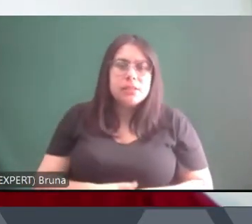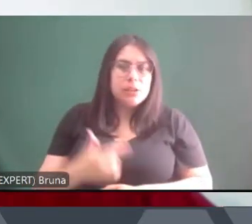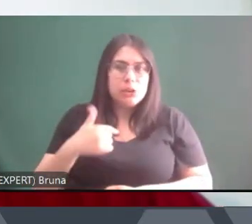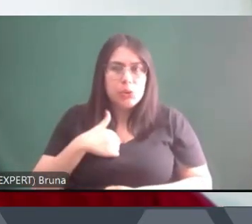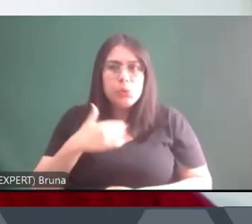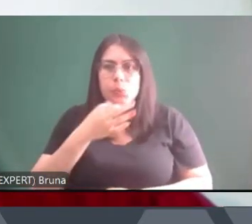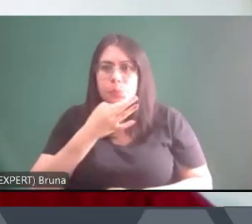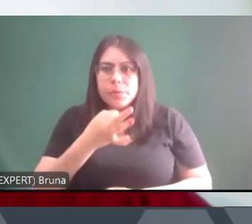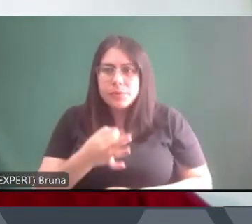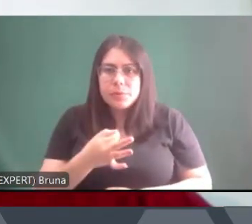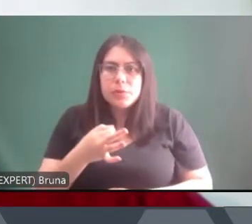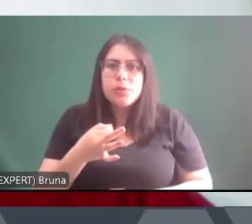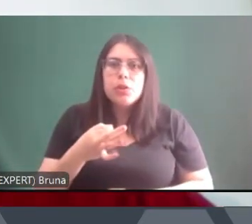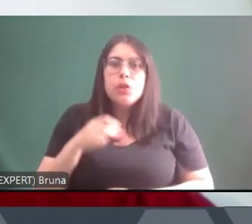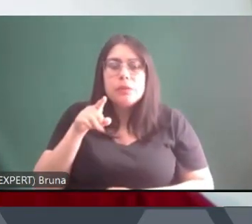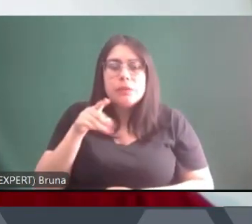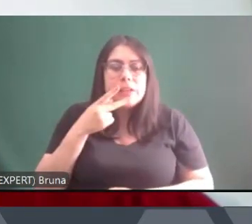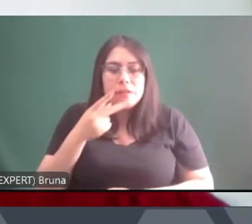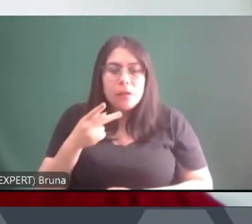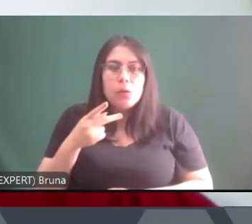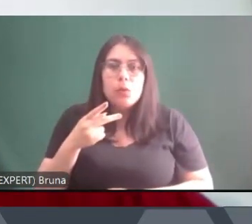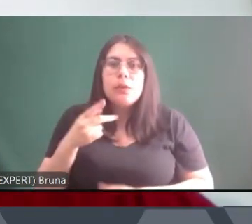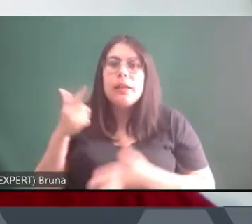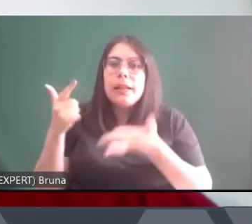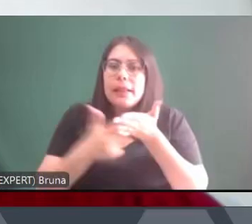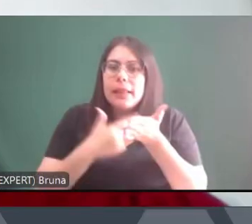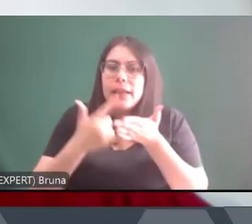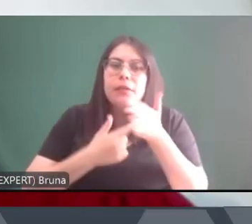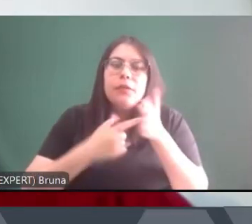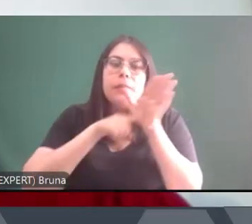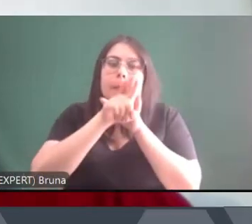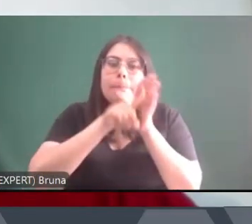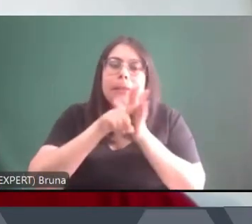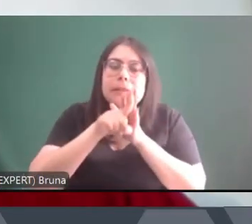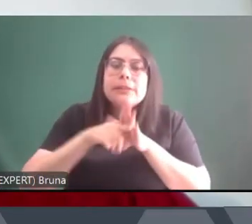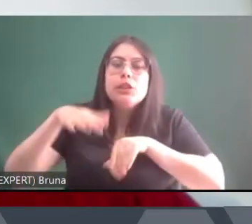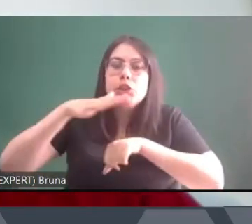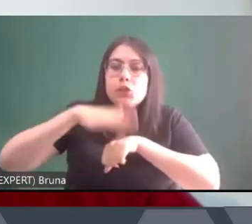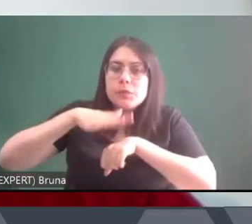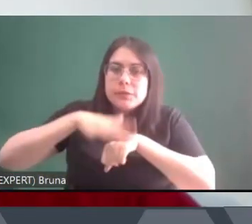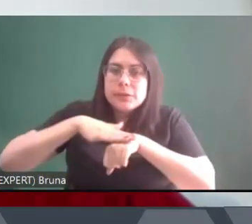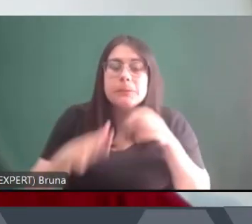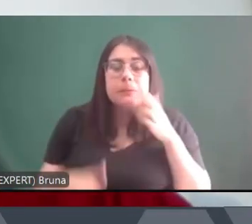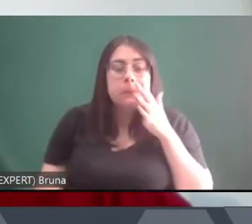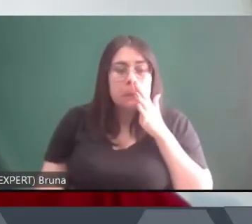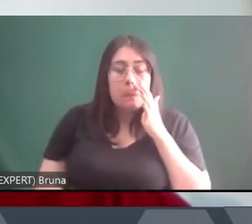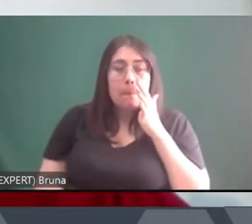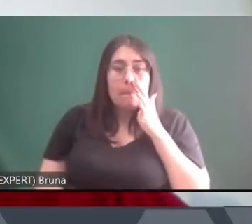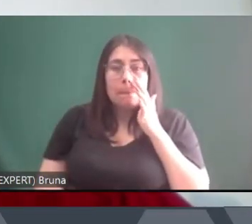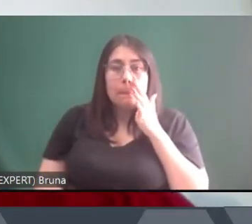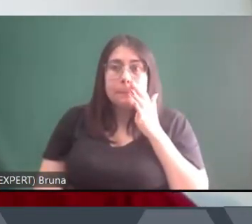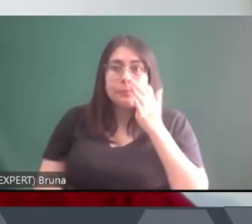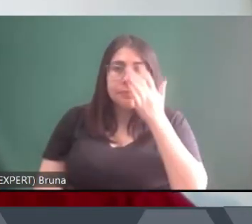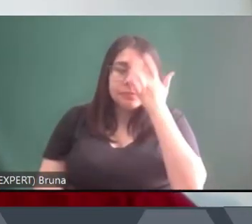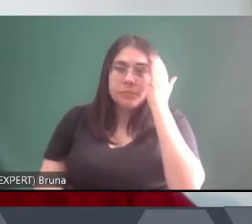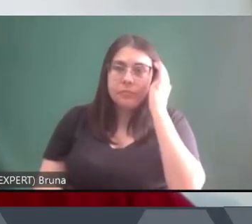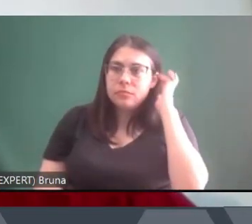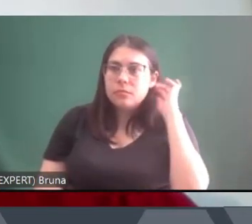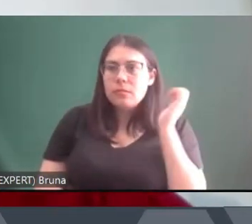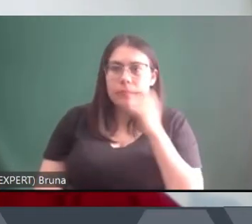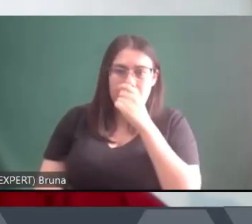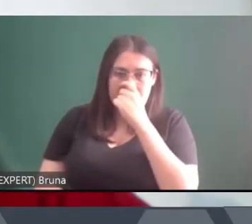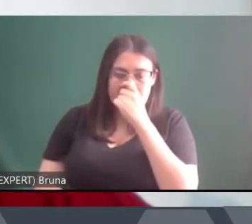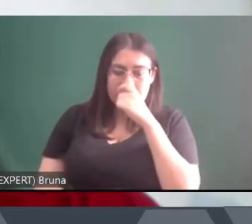você mencionou os livros e a pesquisa que eu venho fazendo que realmente parte, eu acho que principalmente